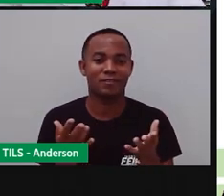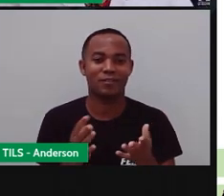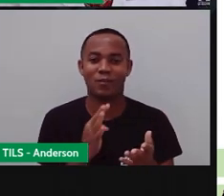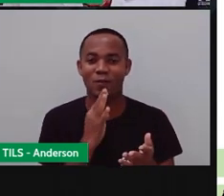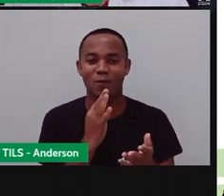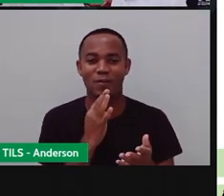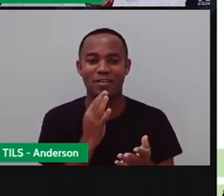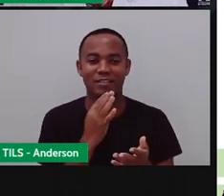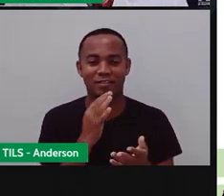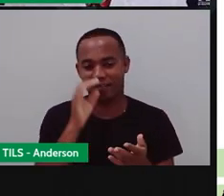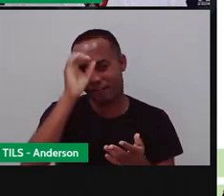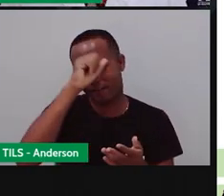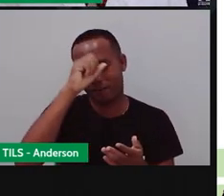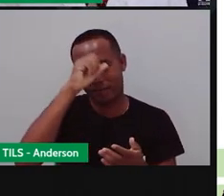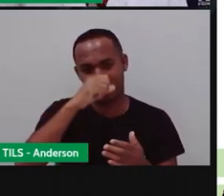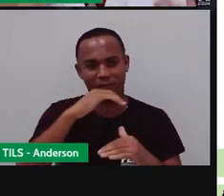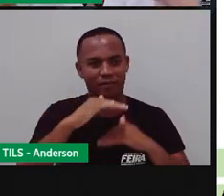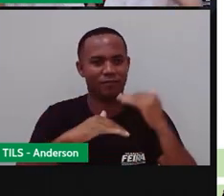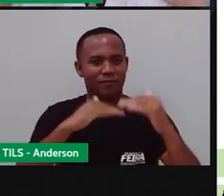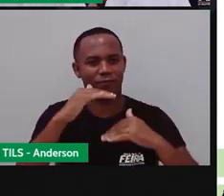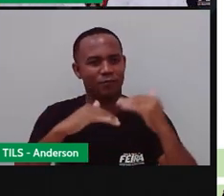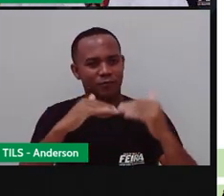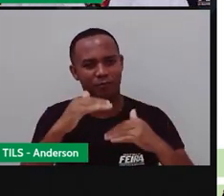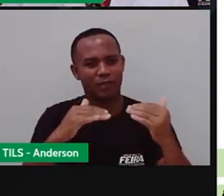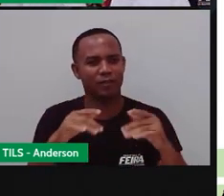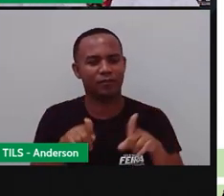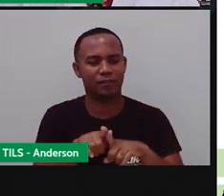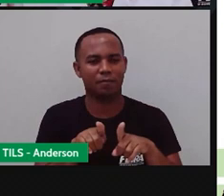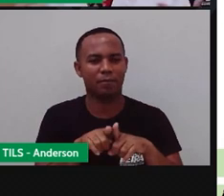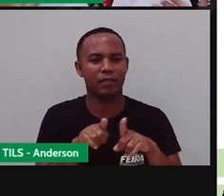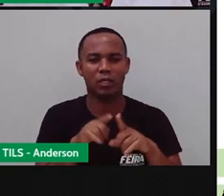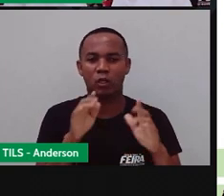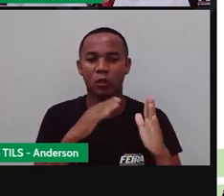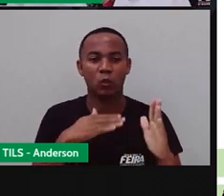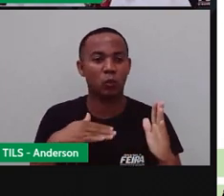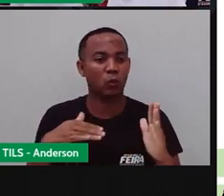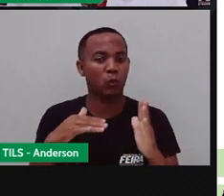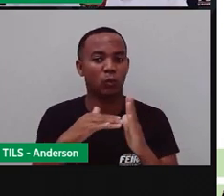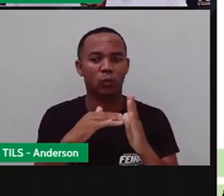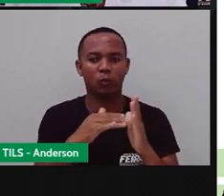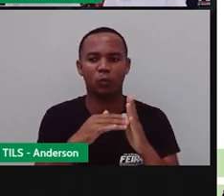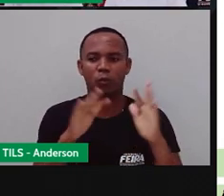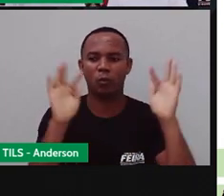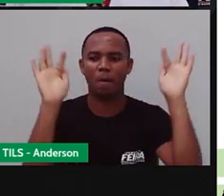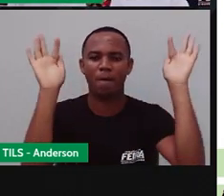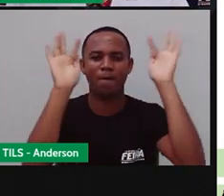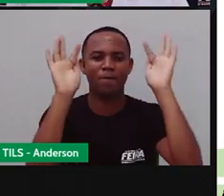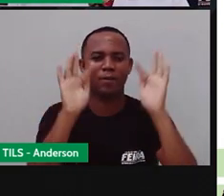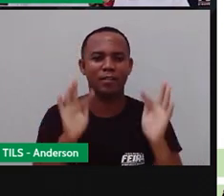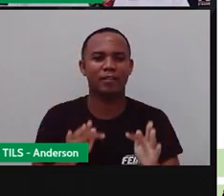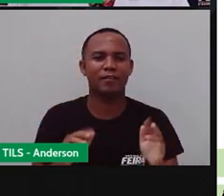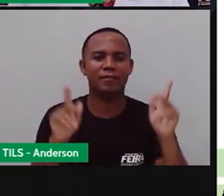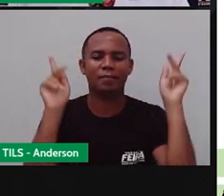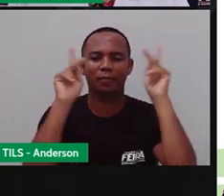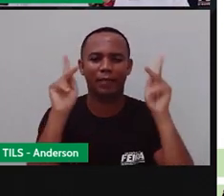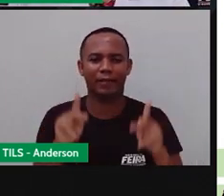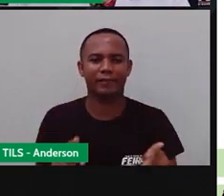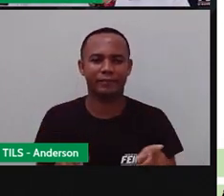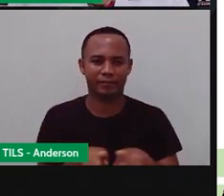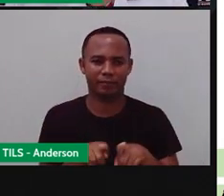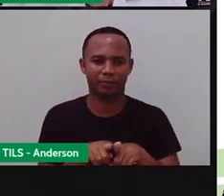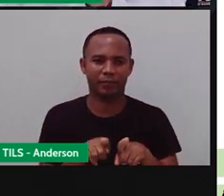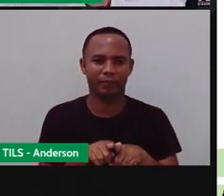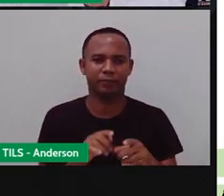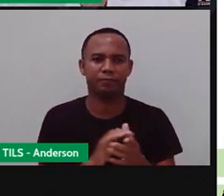conhecimentos aí pra vocês. Espero que estejam todos em paz, todo mundo organizadinho, arrumadinho, pra mais esse momento de aula,